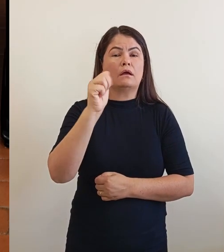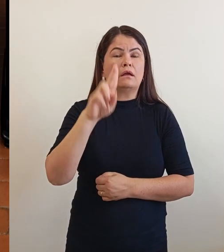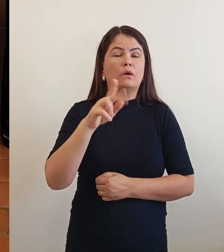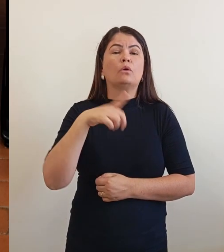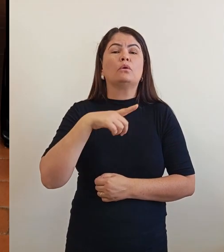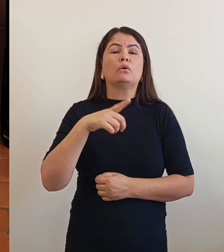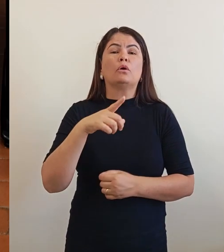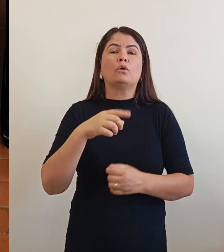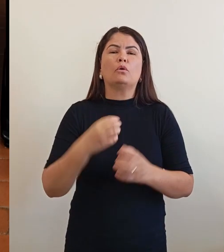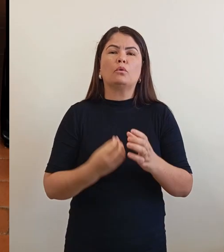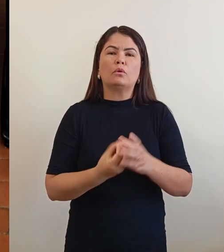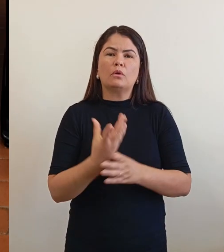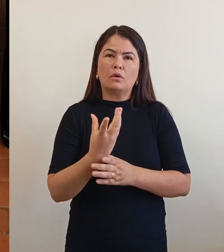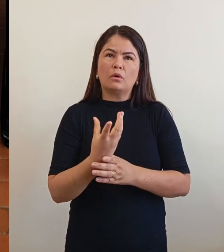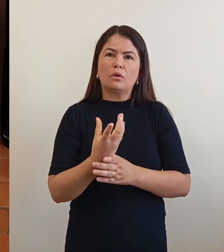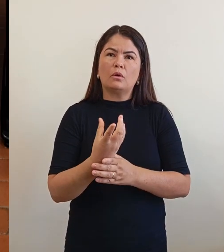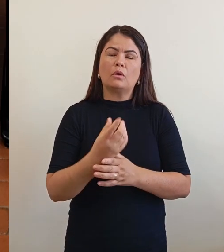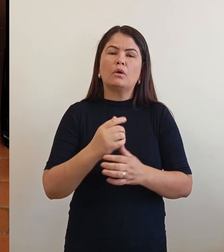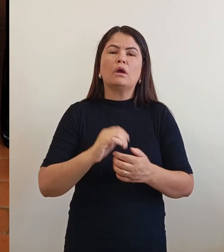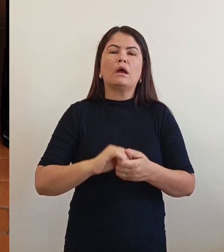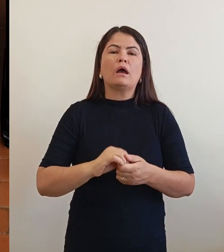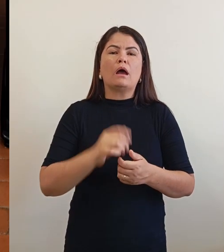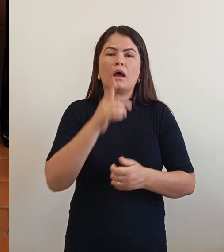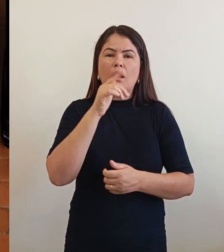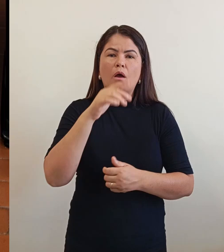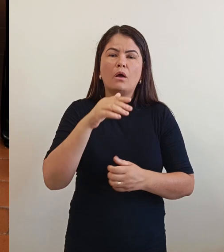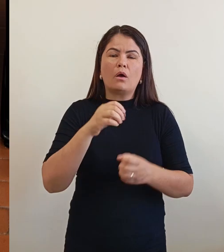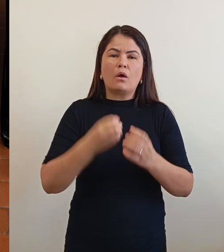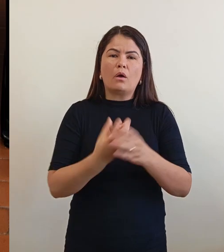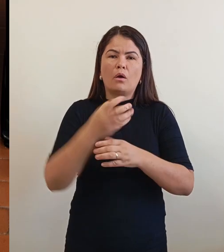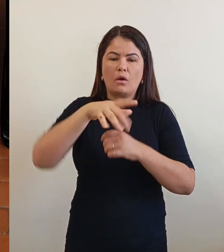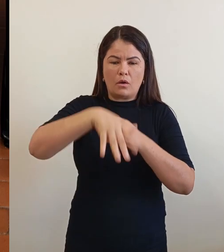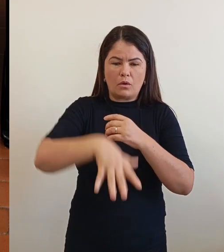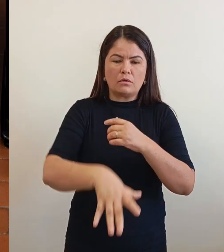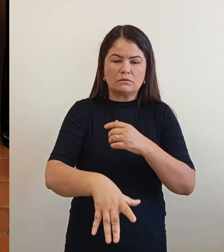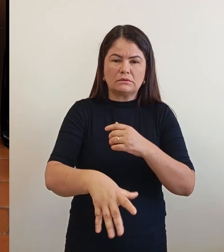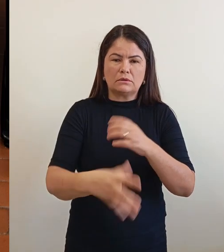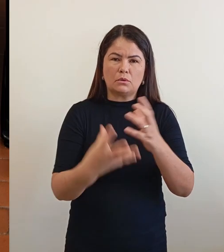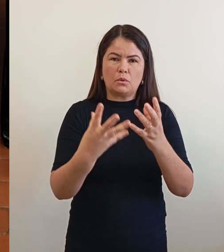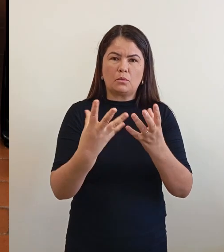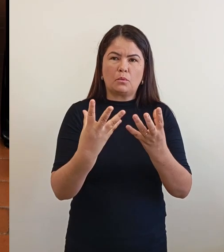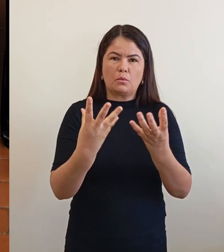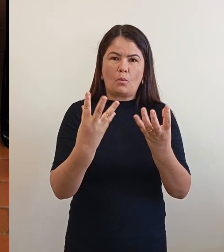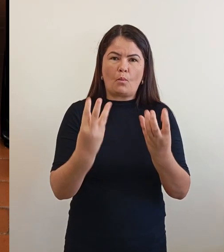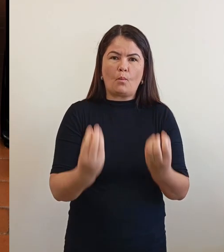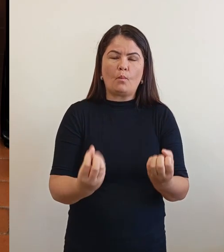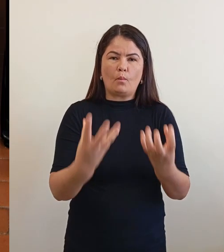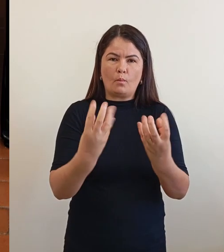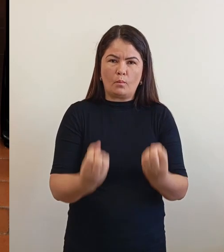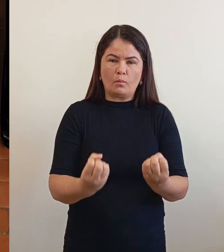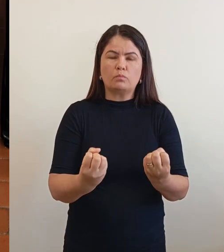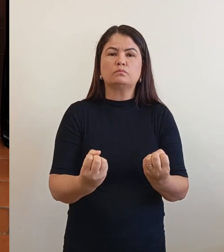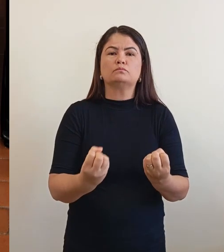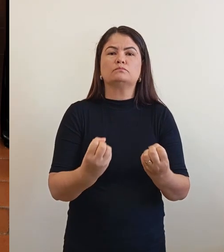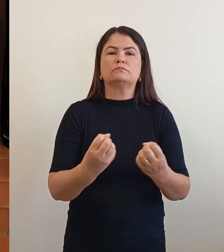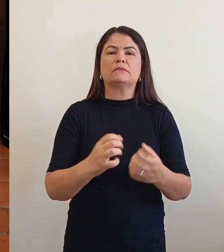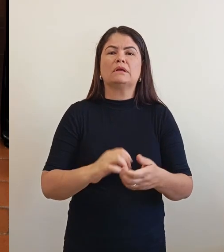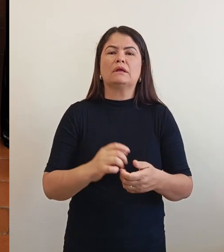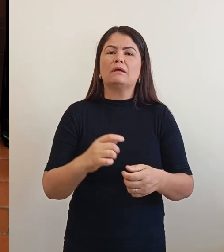está secando. Mas a gente vai lá ver o gado pisoteando. Então a gente precisa de quê?